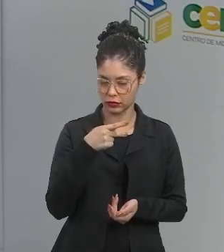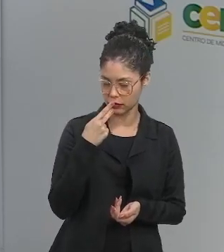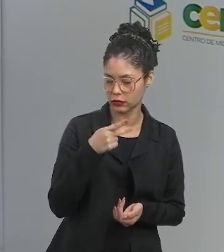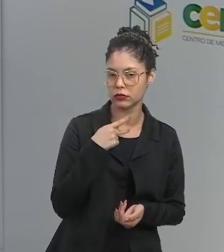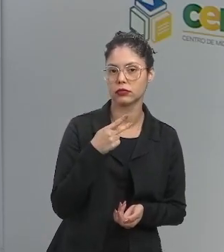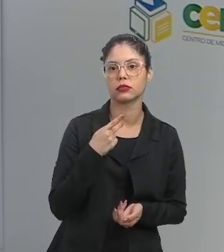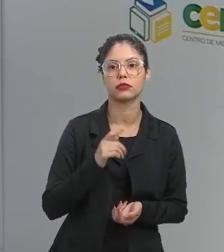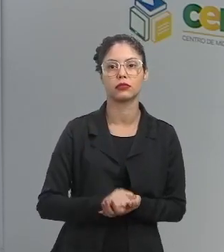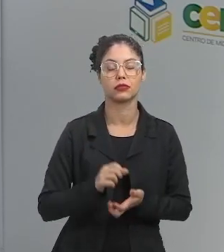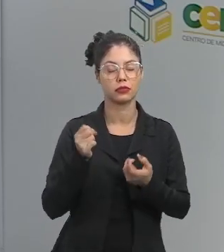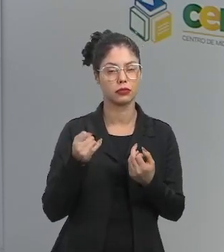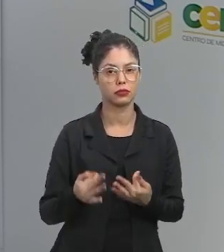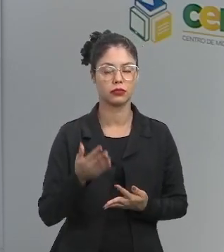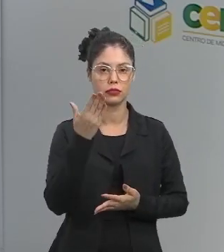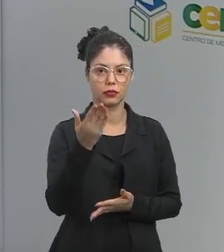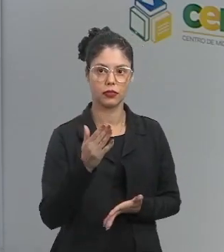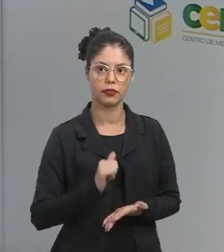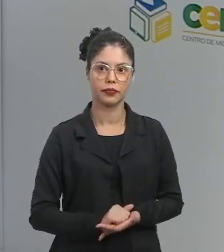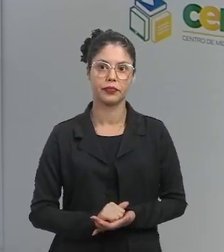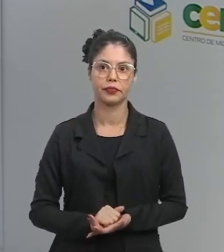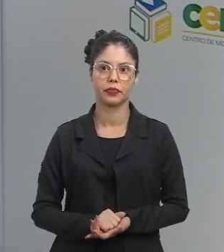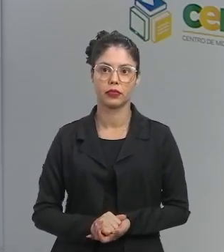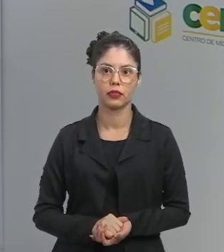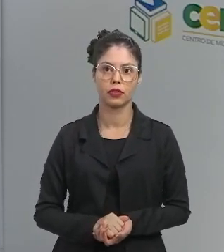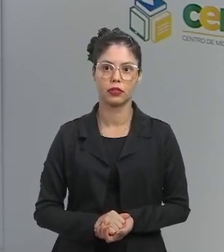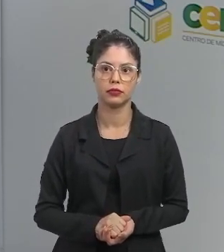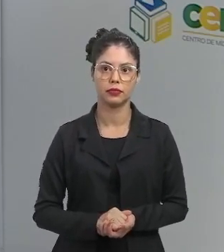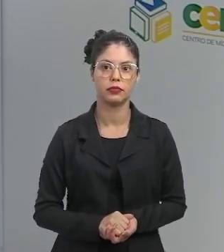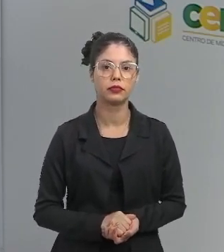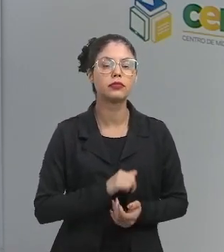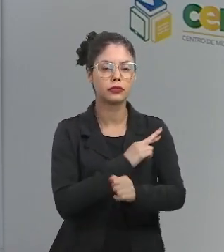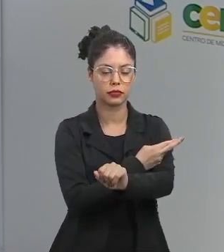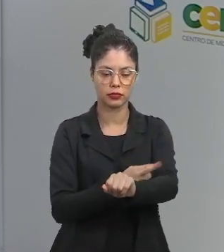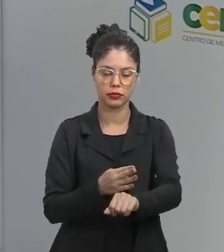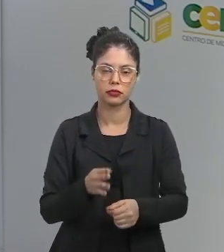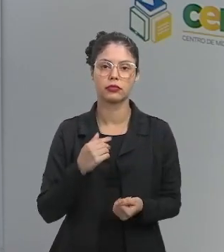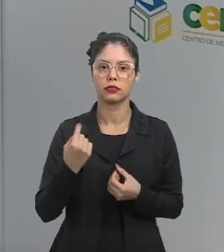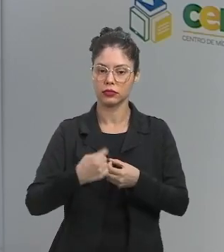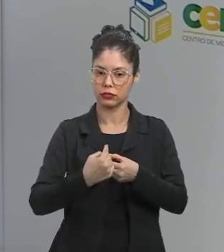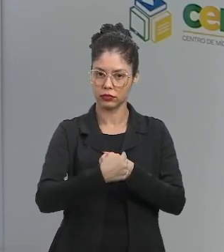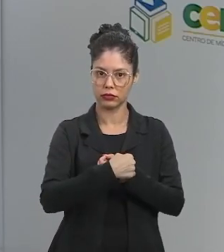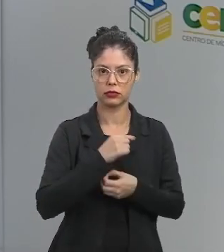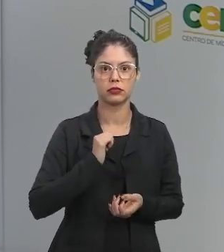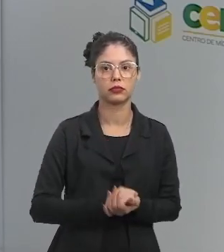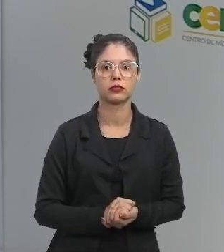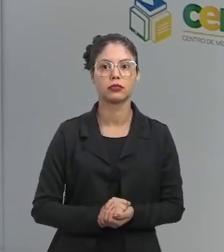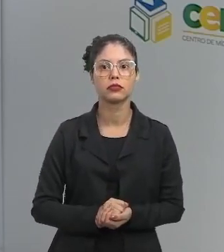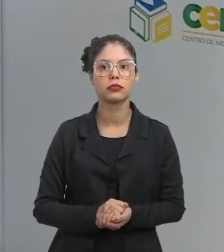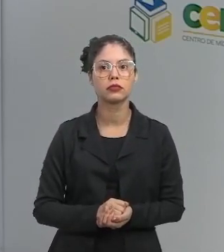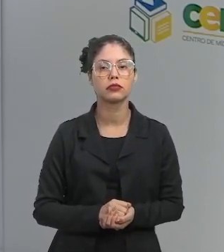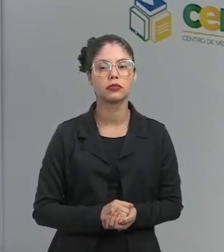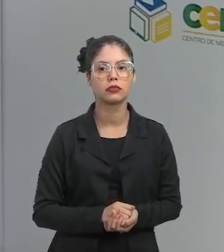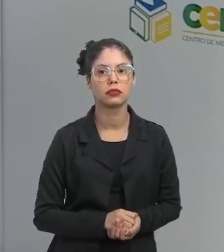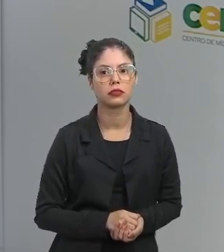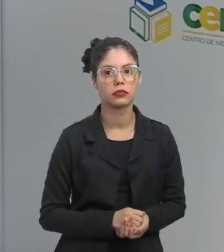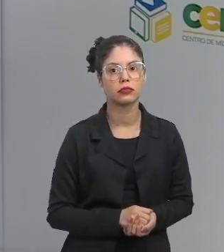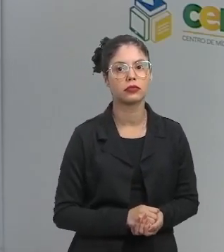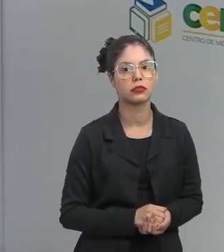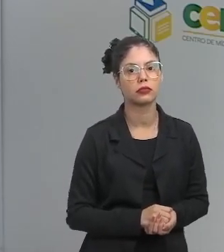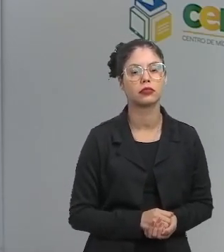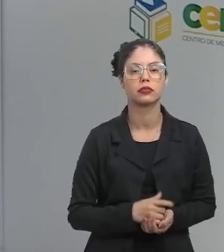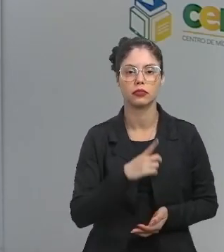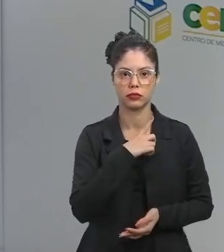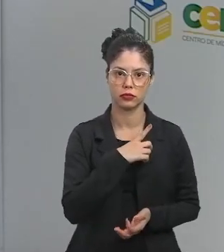com vocês por aqui, por Rio Branco, ou então pelos municípios por onde eu passei, tá? Por onde a nossa